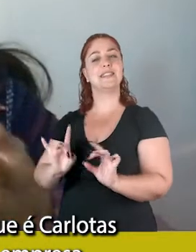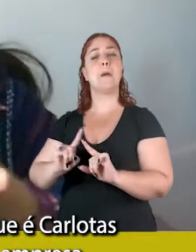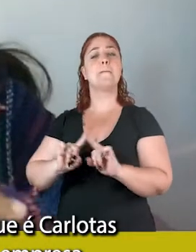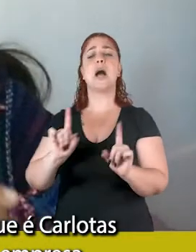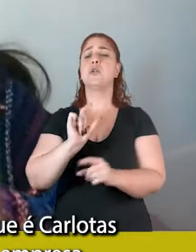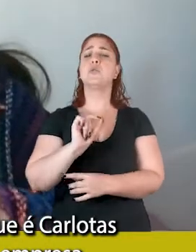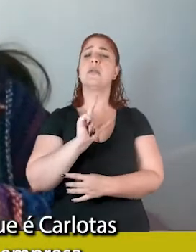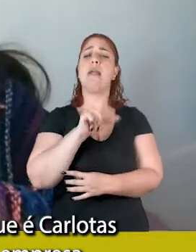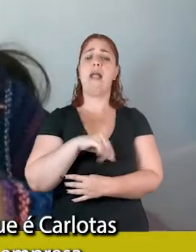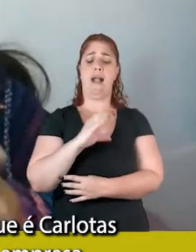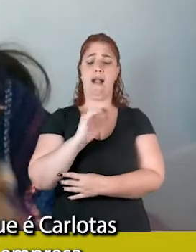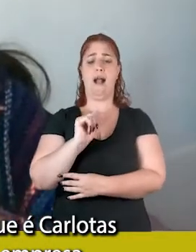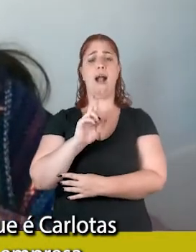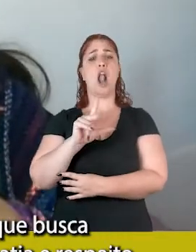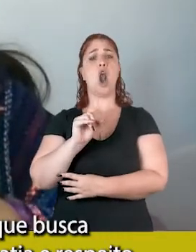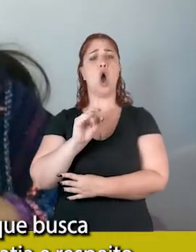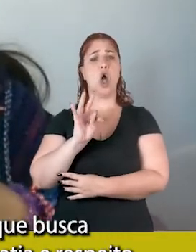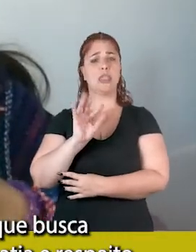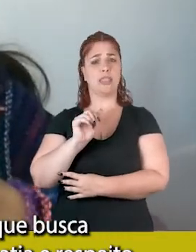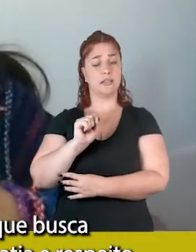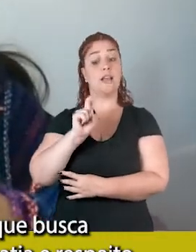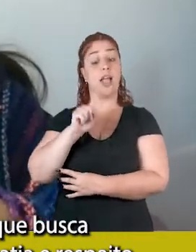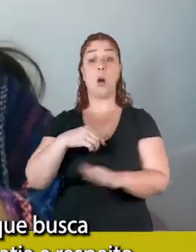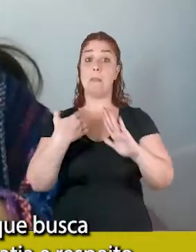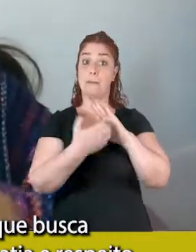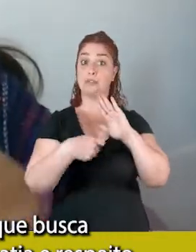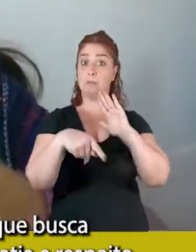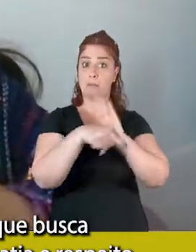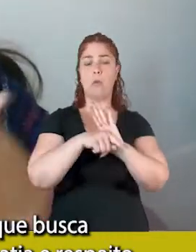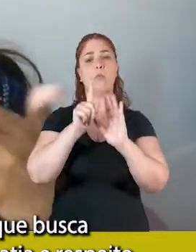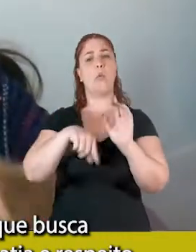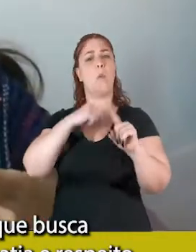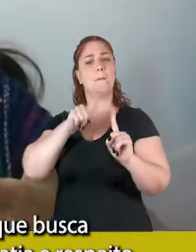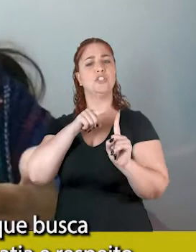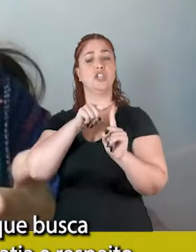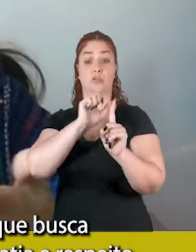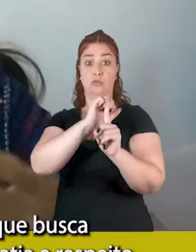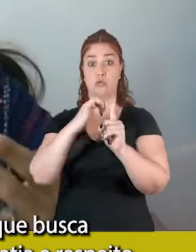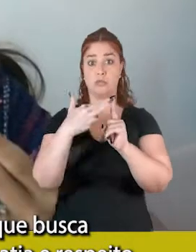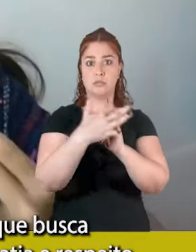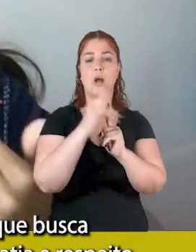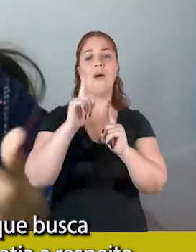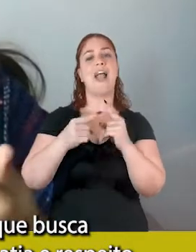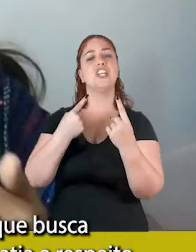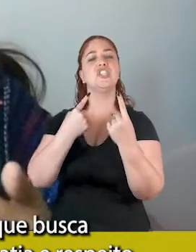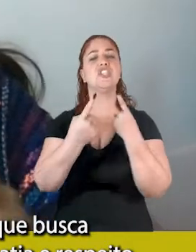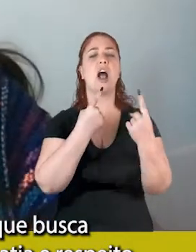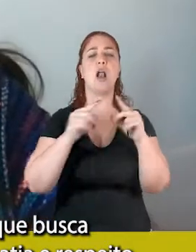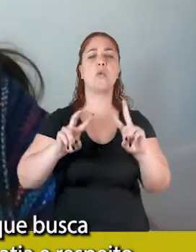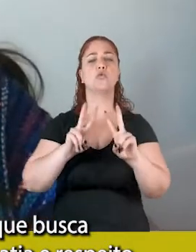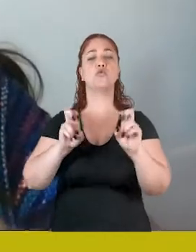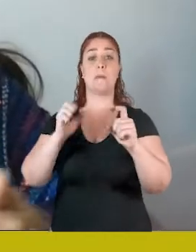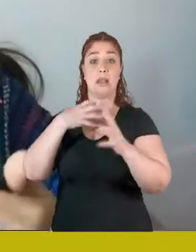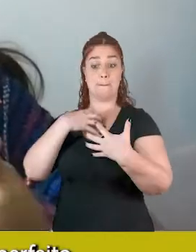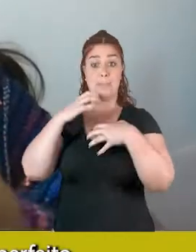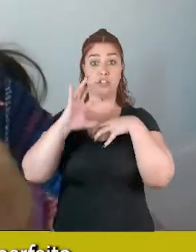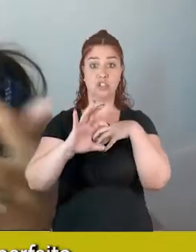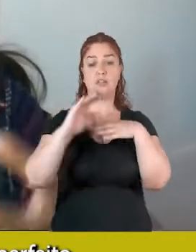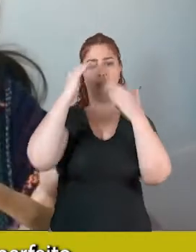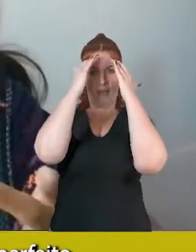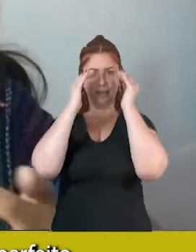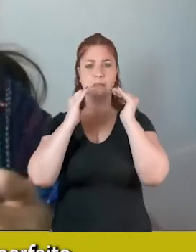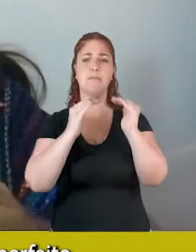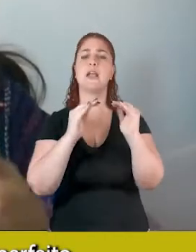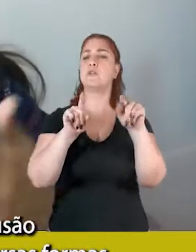Carlotas, então Carlotas é uma empresa com propósito social que busca trazer o diálogo sobre empatia, respeito, a